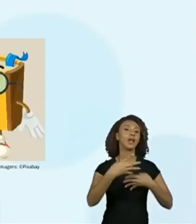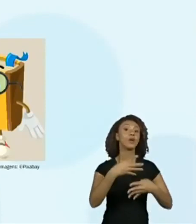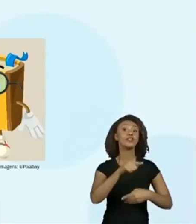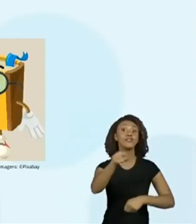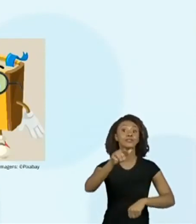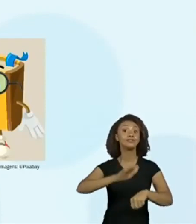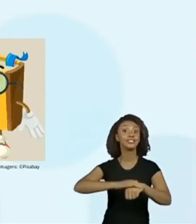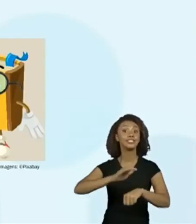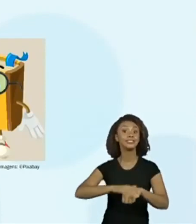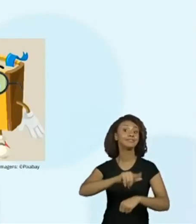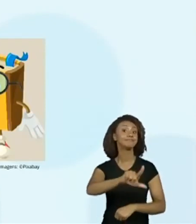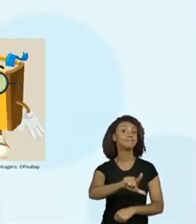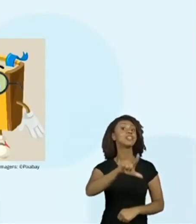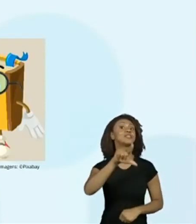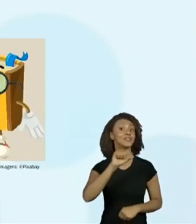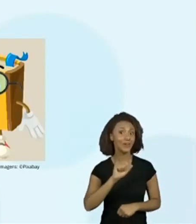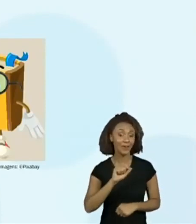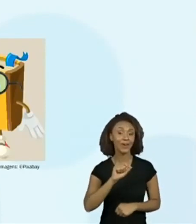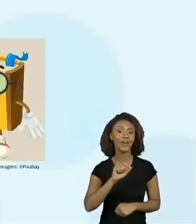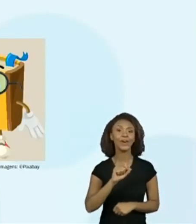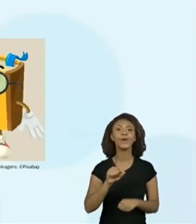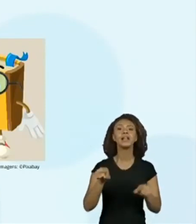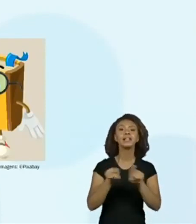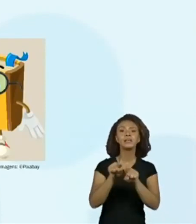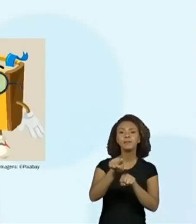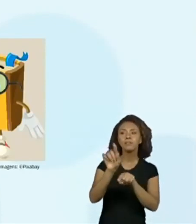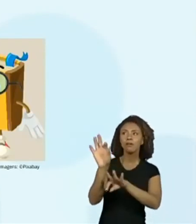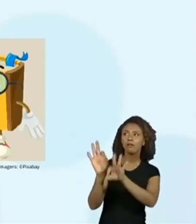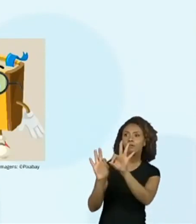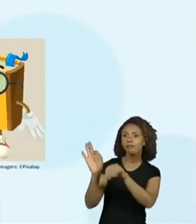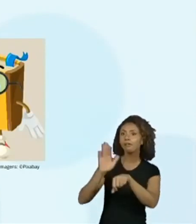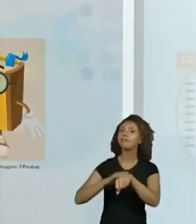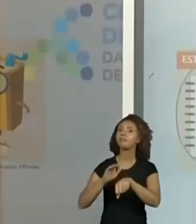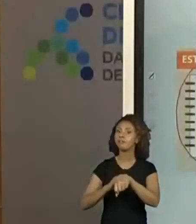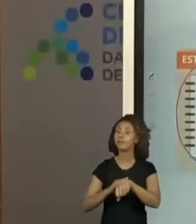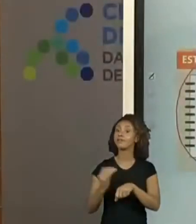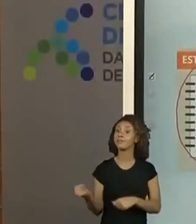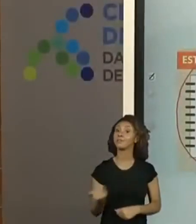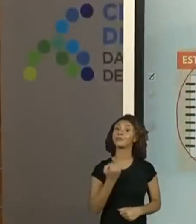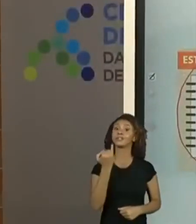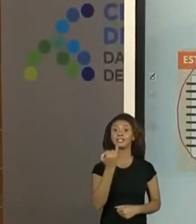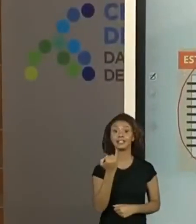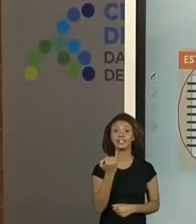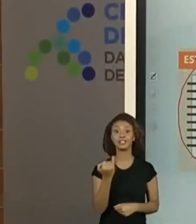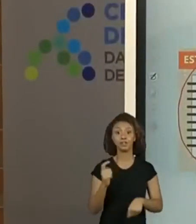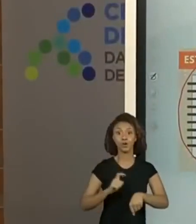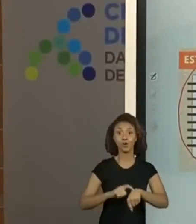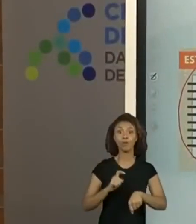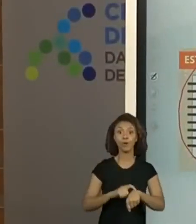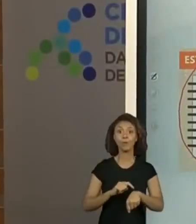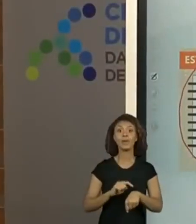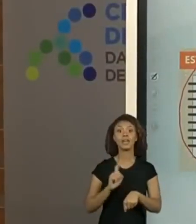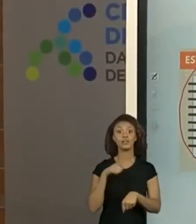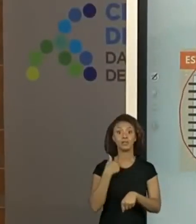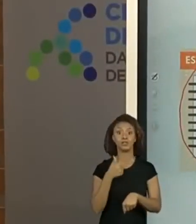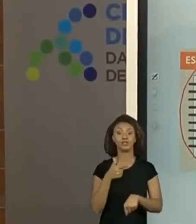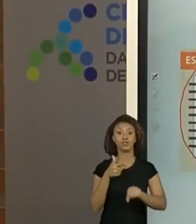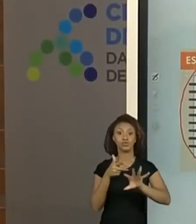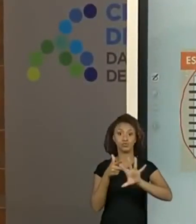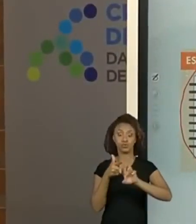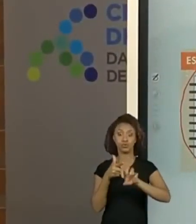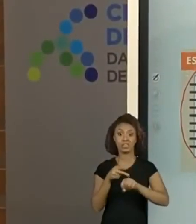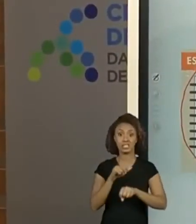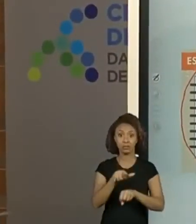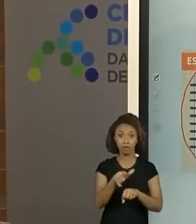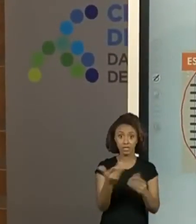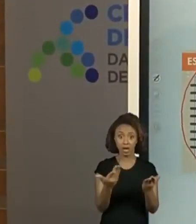escolher, vai ter alguma coisa que você precisa anotar. É importante. A gente vai fazer o momento de registro. Então, se você está com o